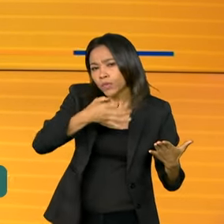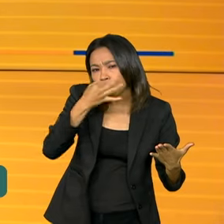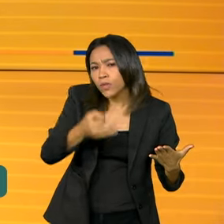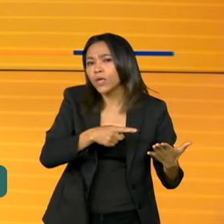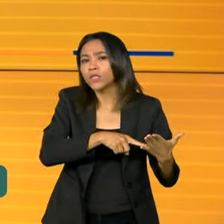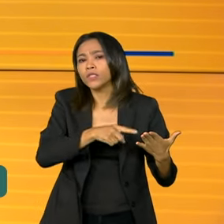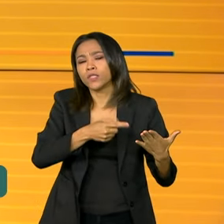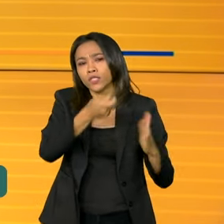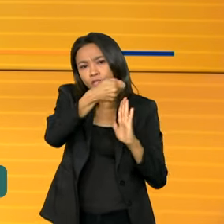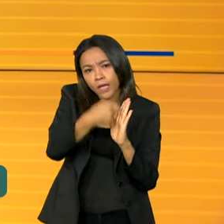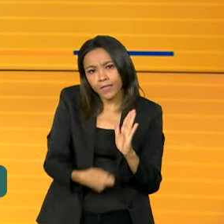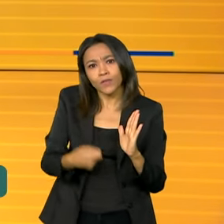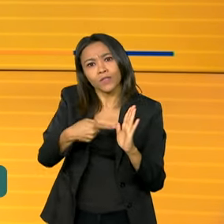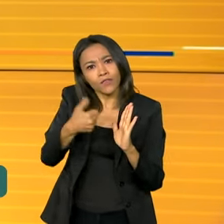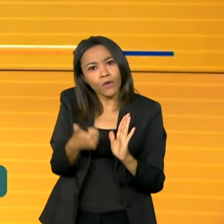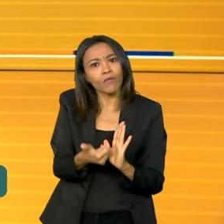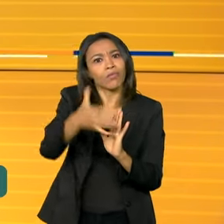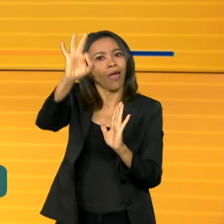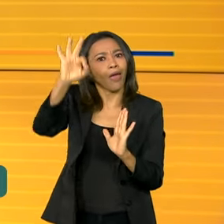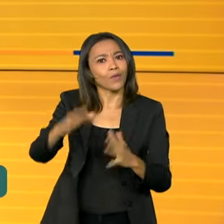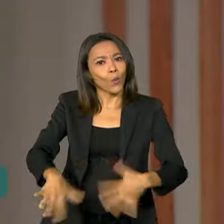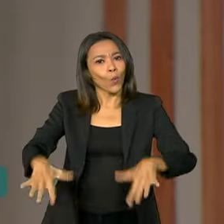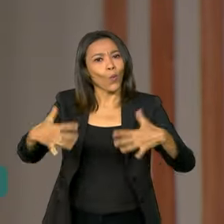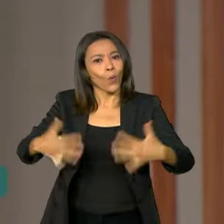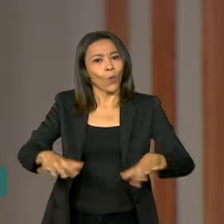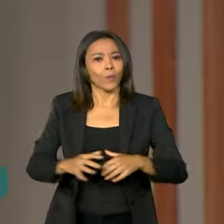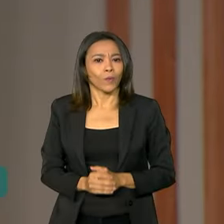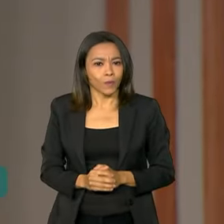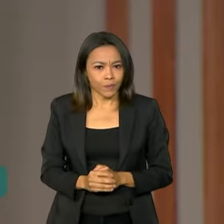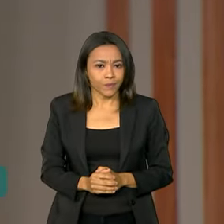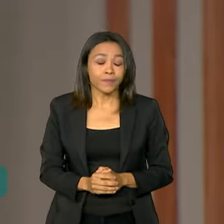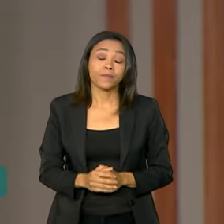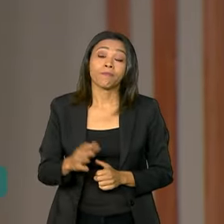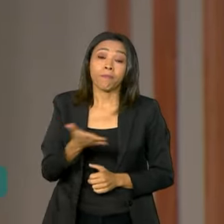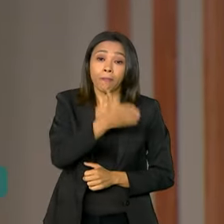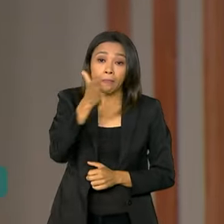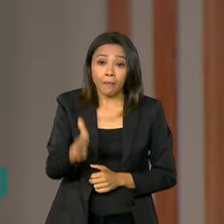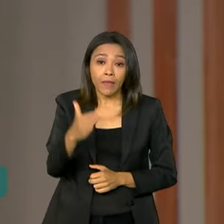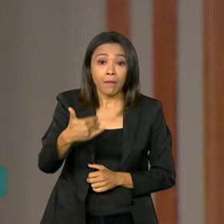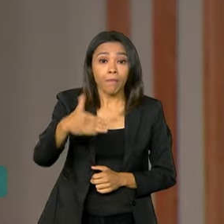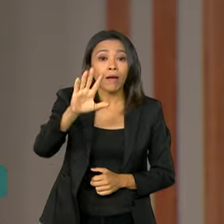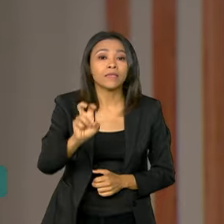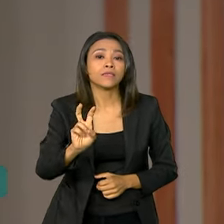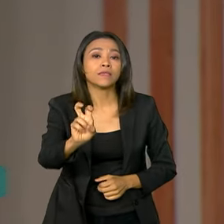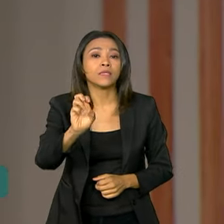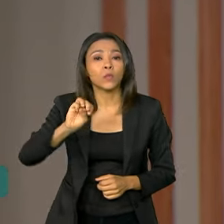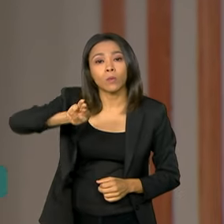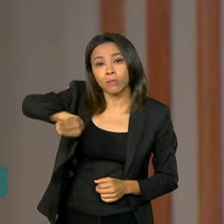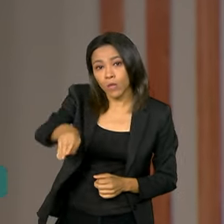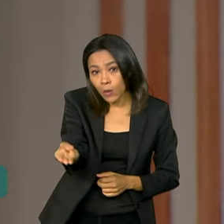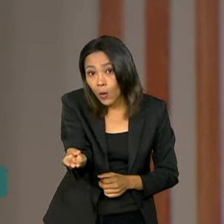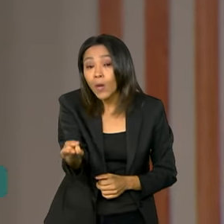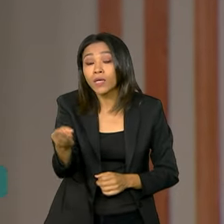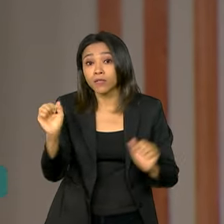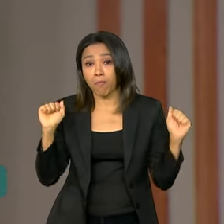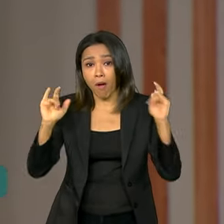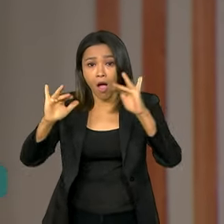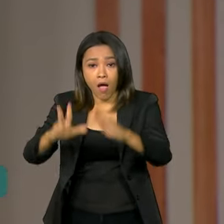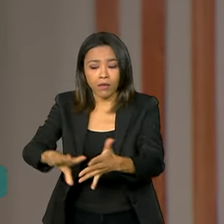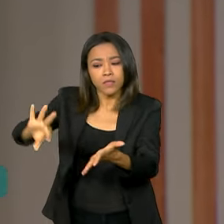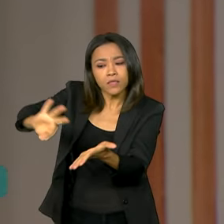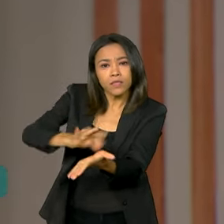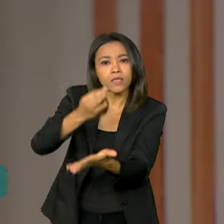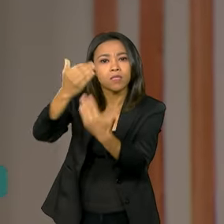redações que tiraram a nota máxima. Mais de 5 milhões de pessoas se inscreveram no Enem deste ano.